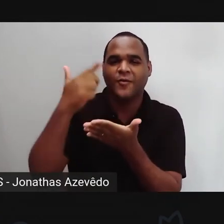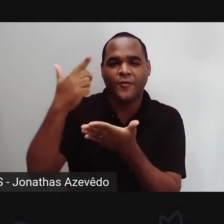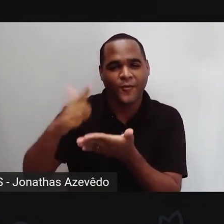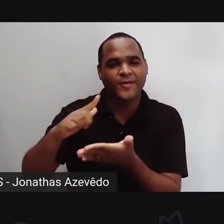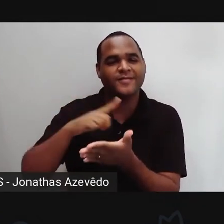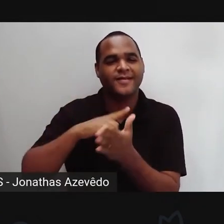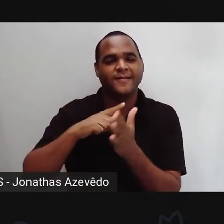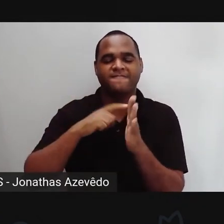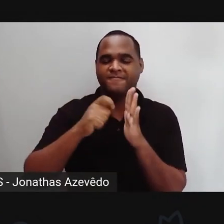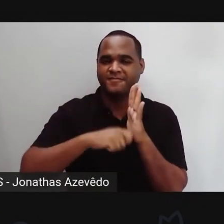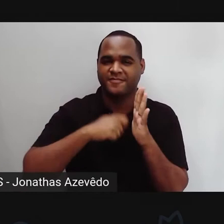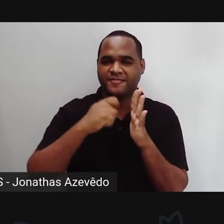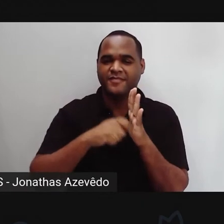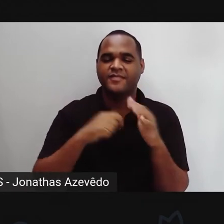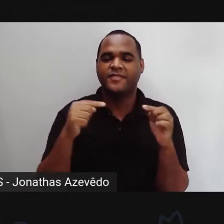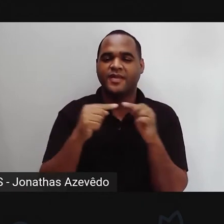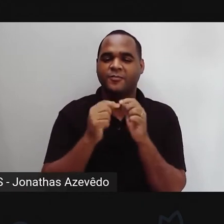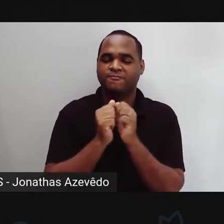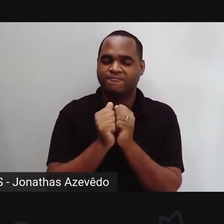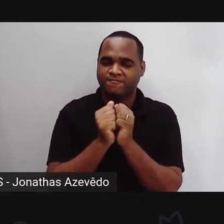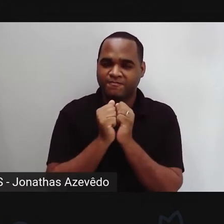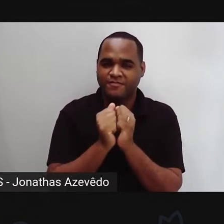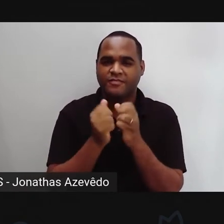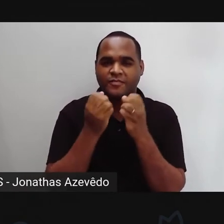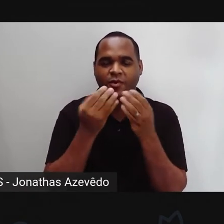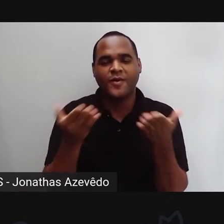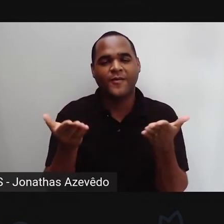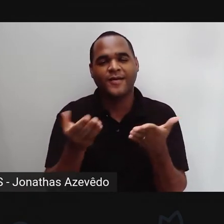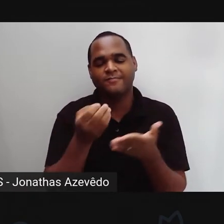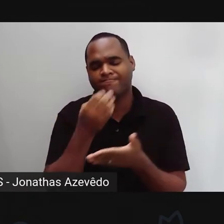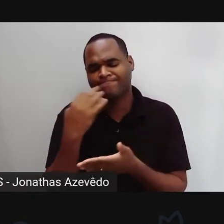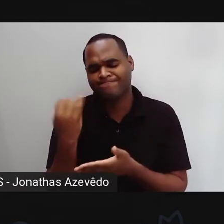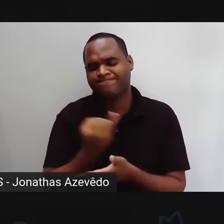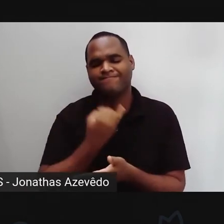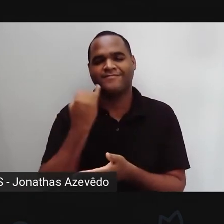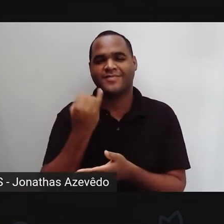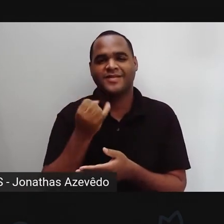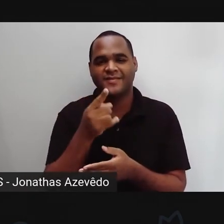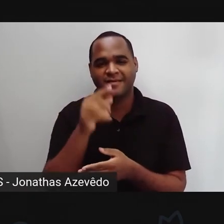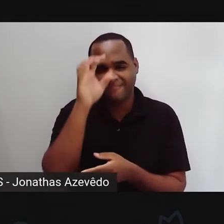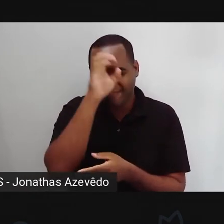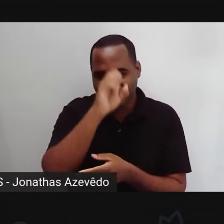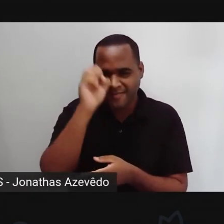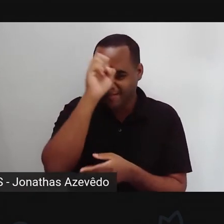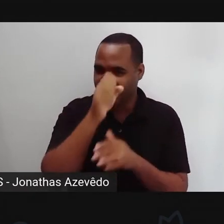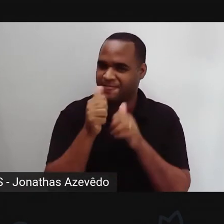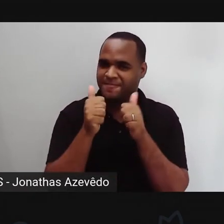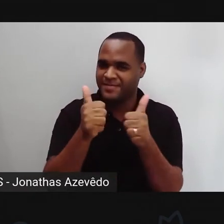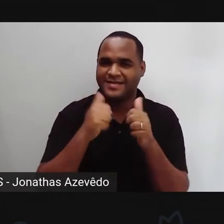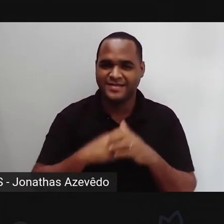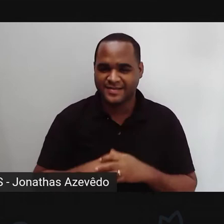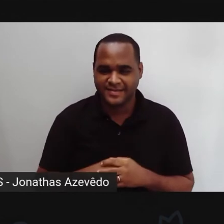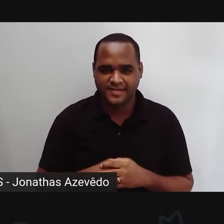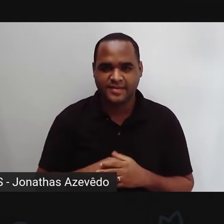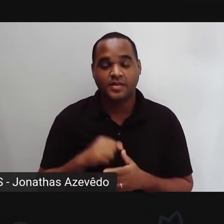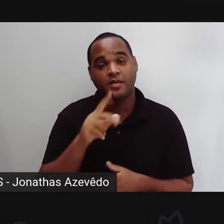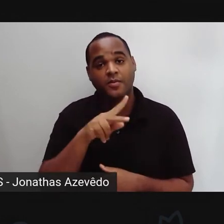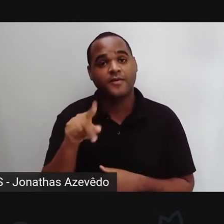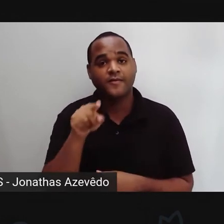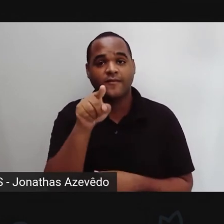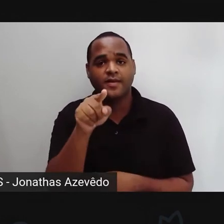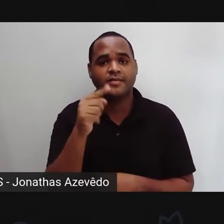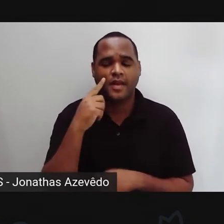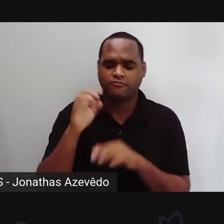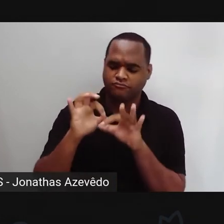videoaula, para termos aí juntos este momento tão importante para o seu aprendizado e que a pró aí, mesmo que